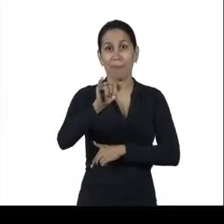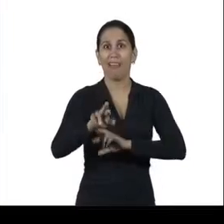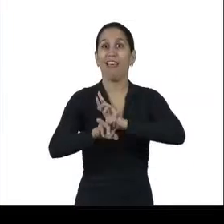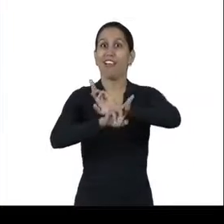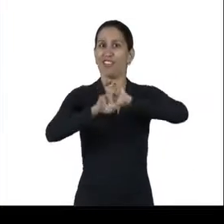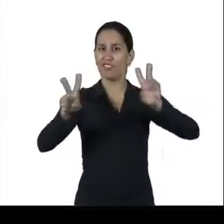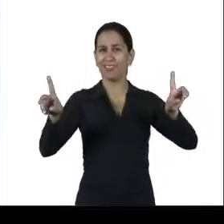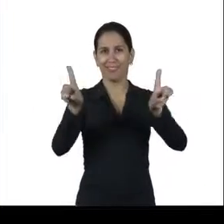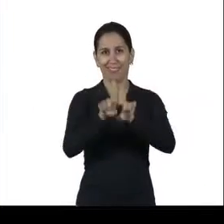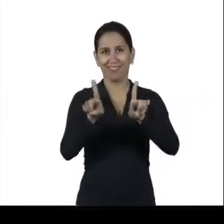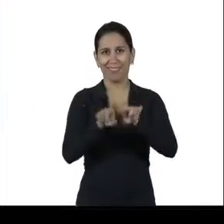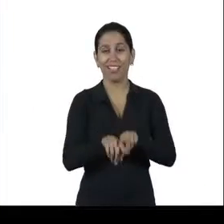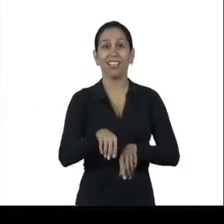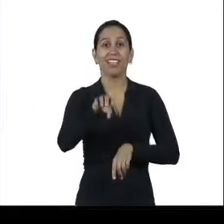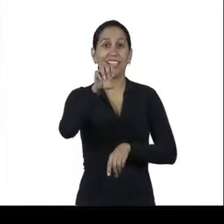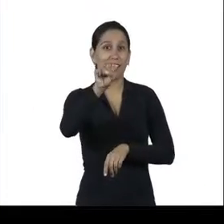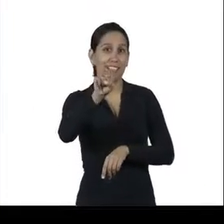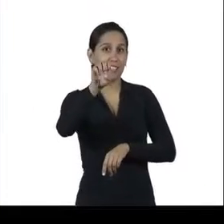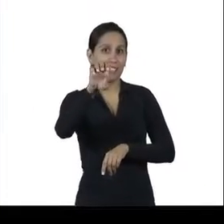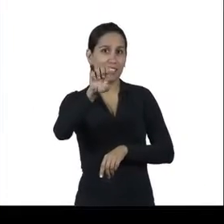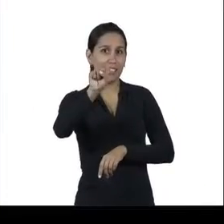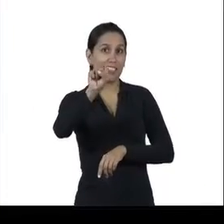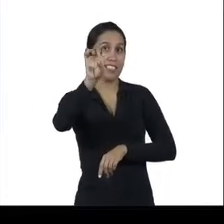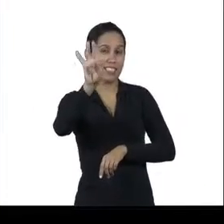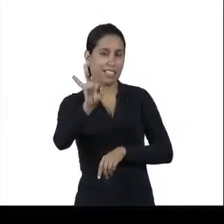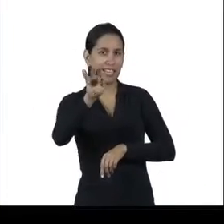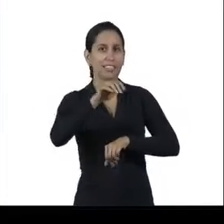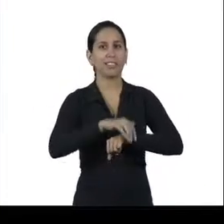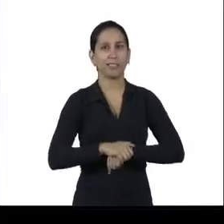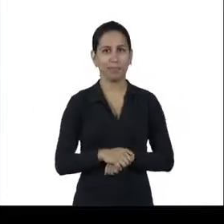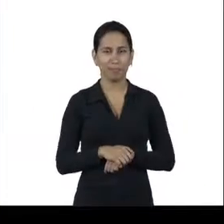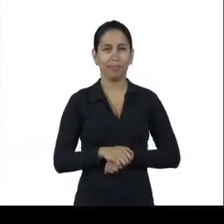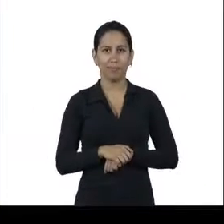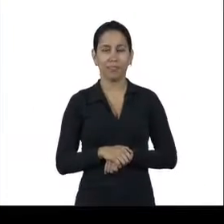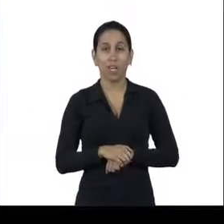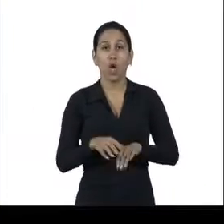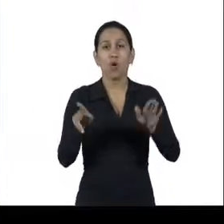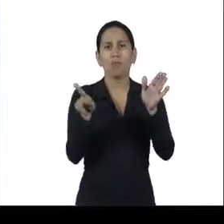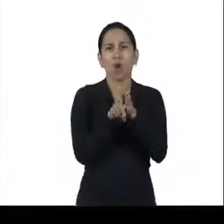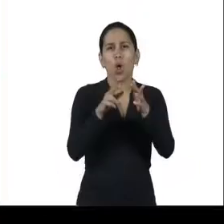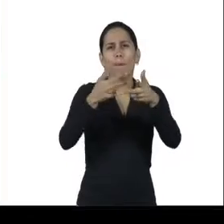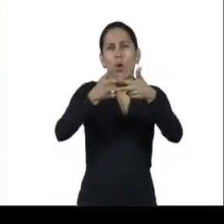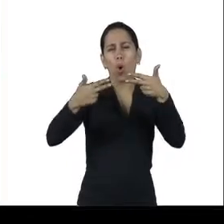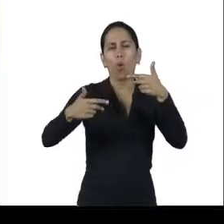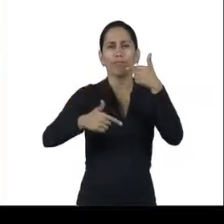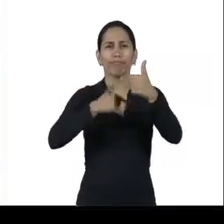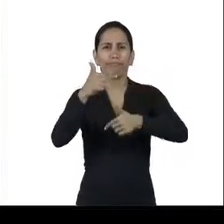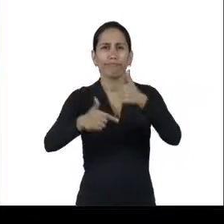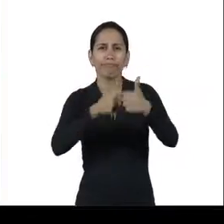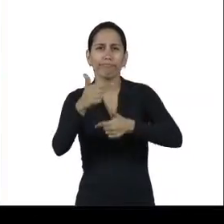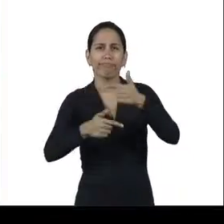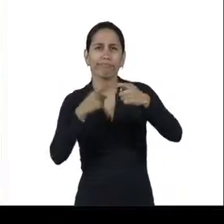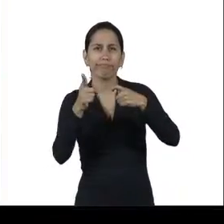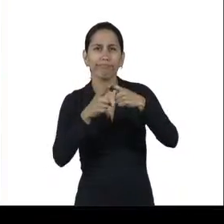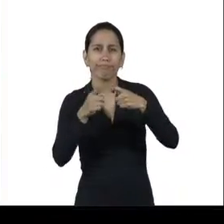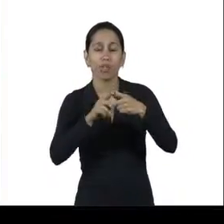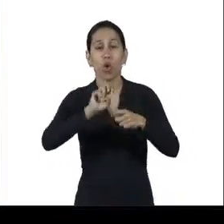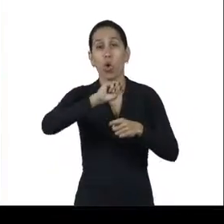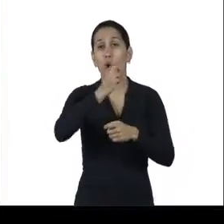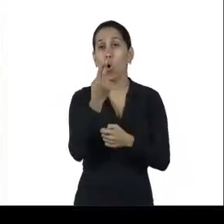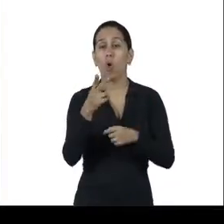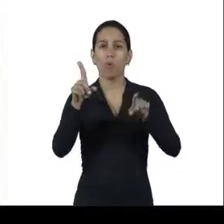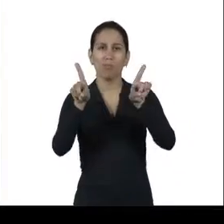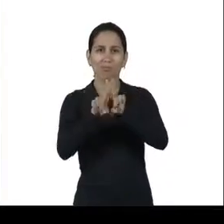SESMIT, Serviço Especializado em Engenharia de Segurança e Medicina do Trabalho da empresa, ou pela Comissão Interna de Prevenção de